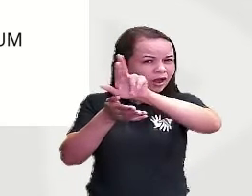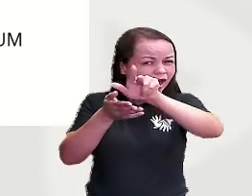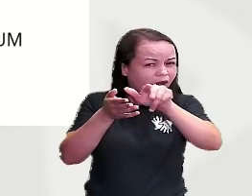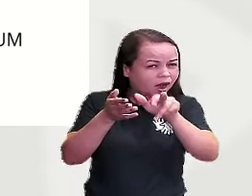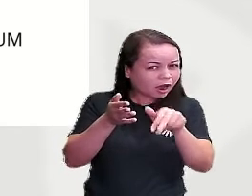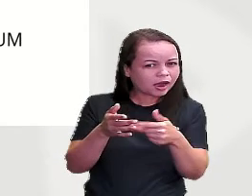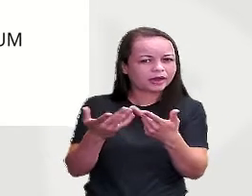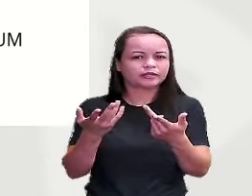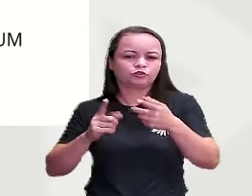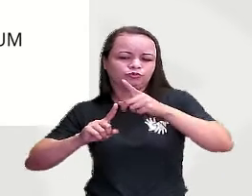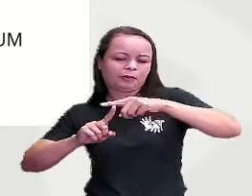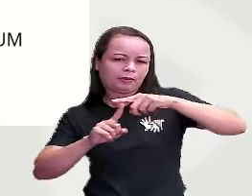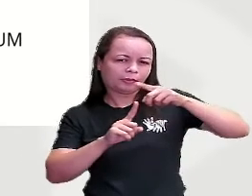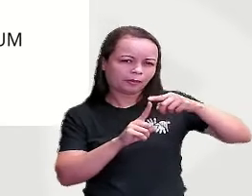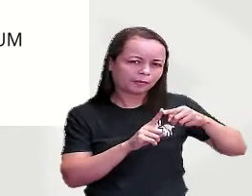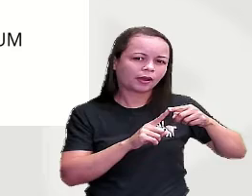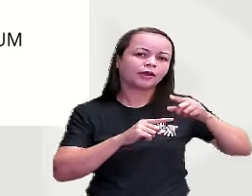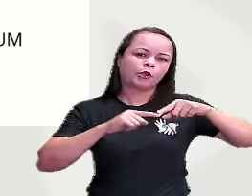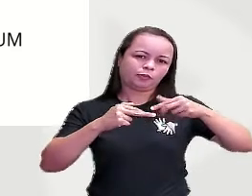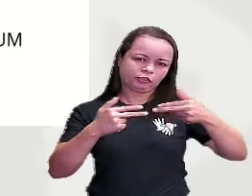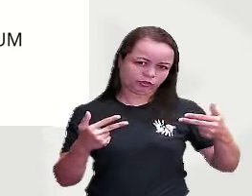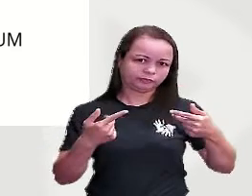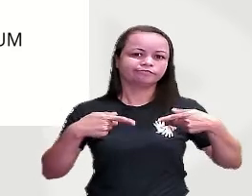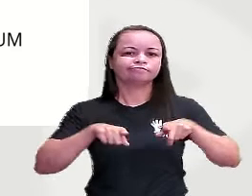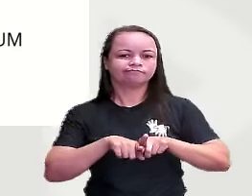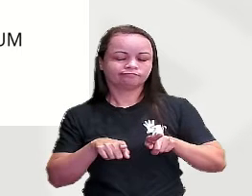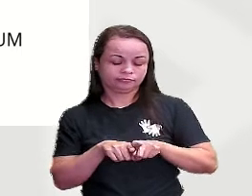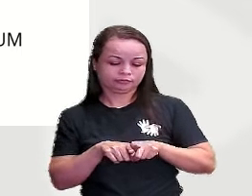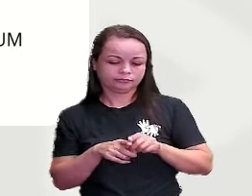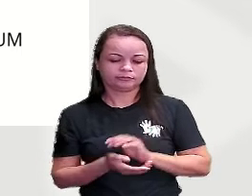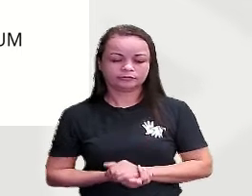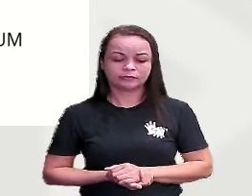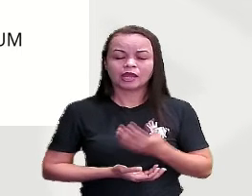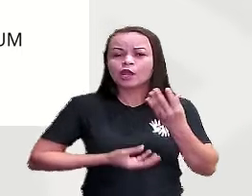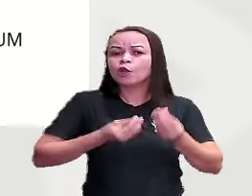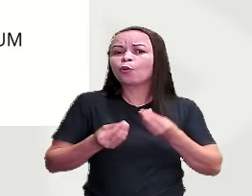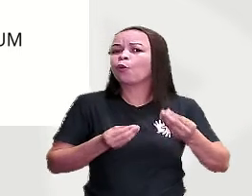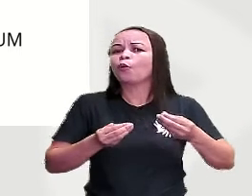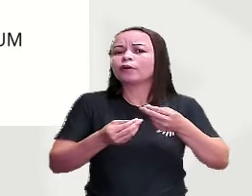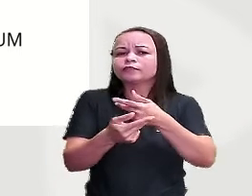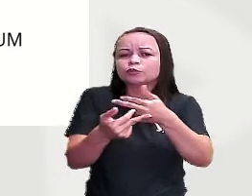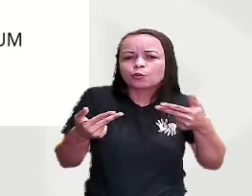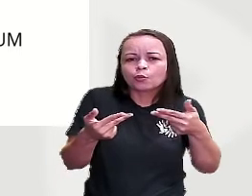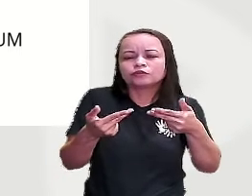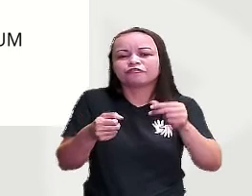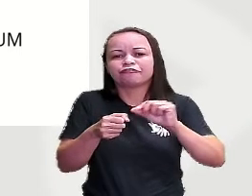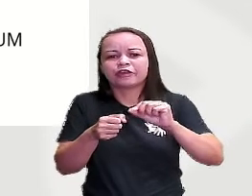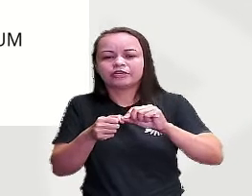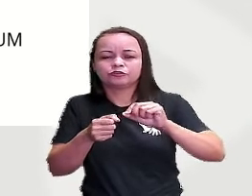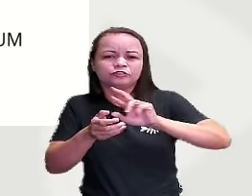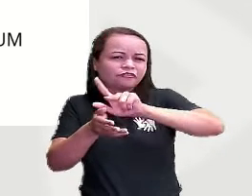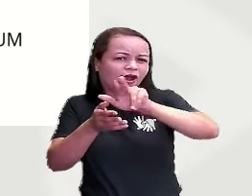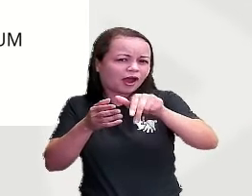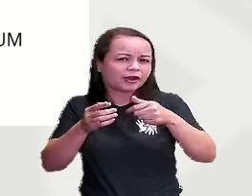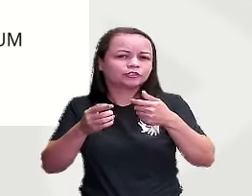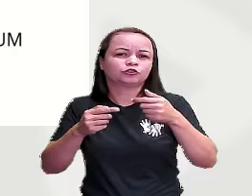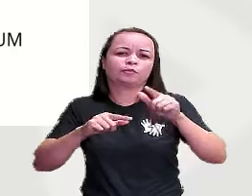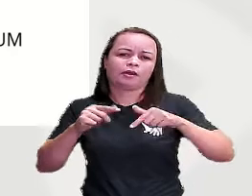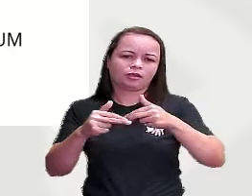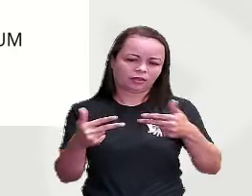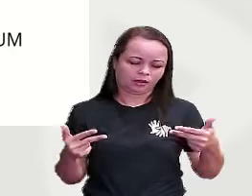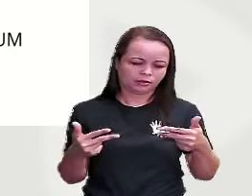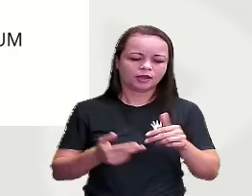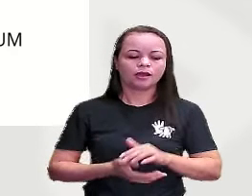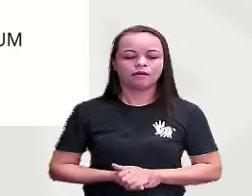tipos de coisas E objetos E como os objetos são feitos De diferentes materiais Olha aí Eu